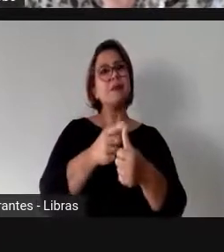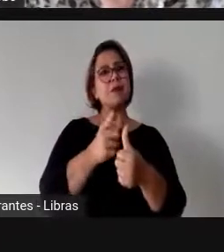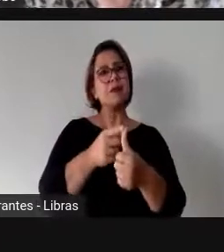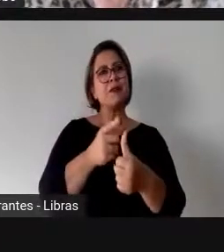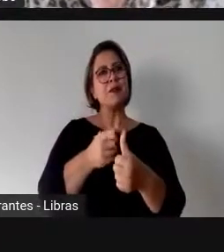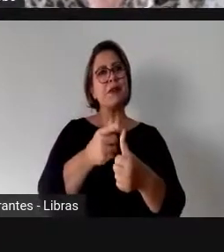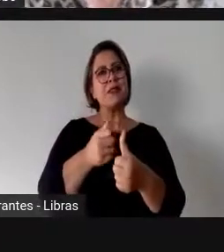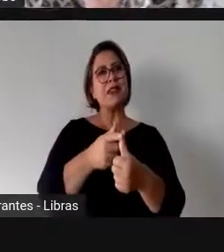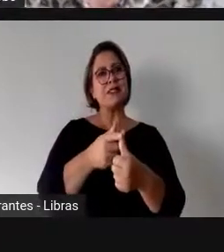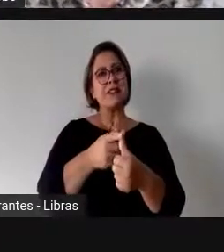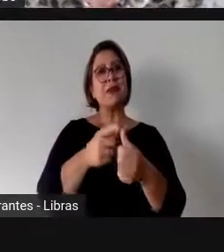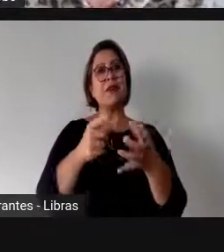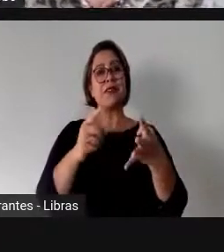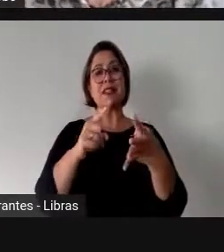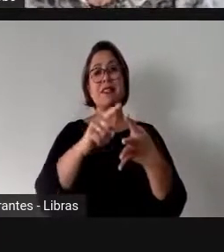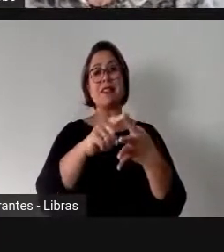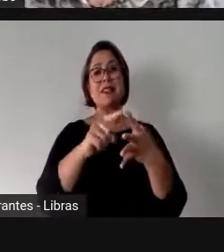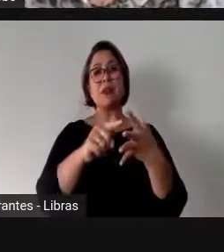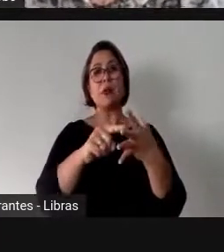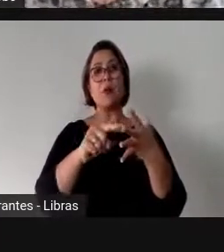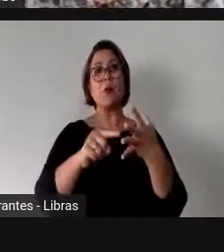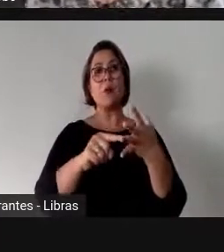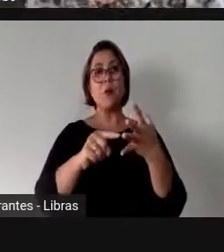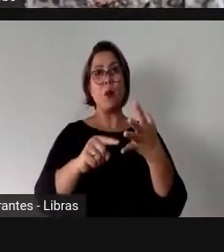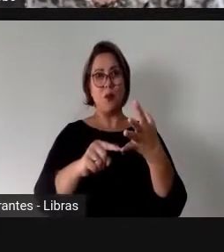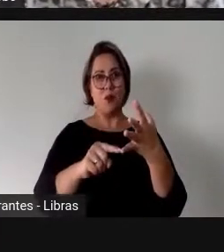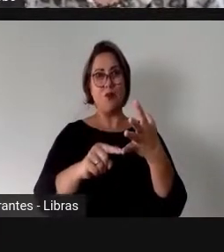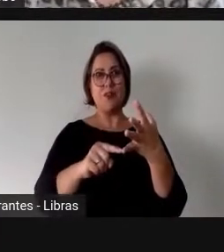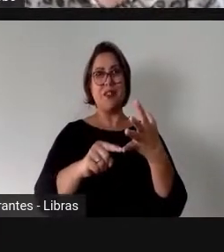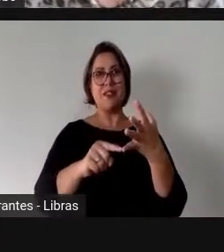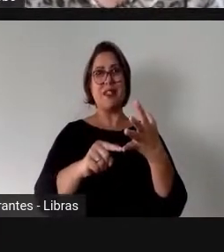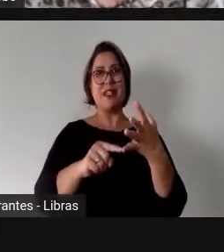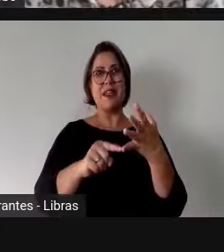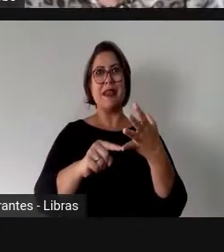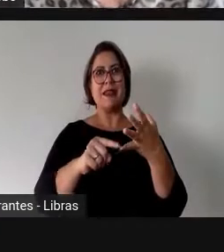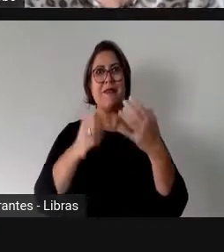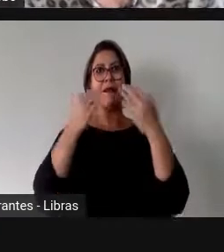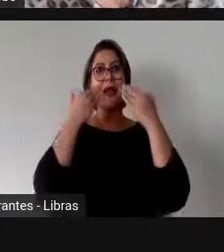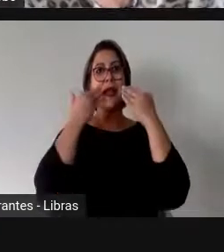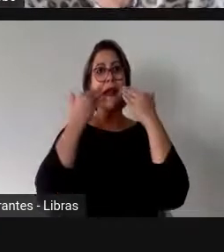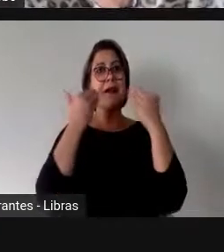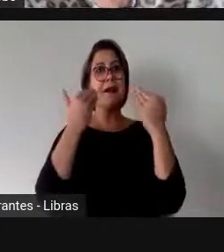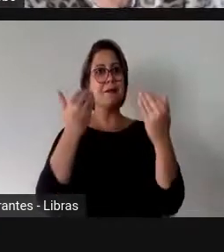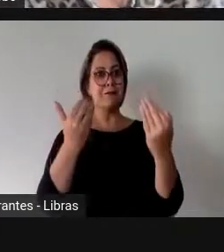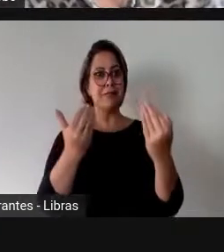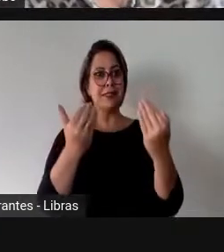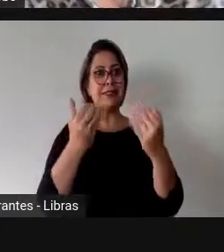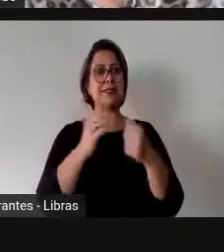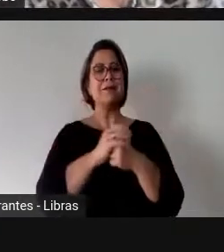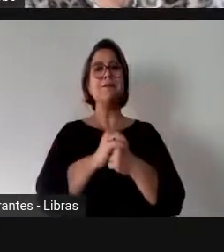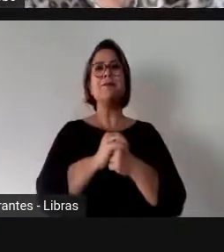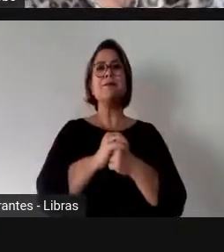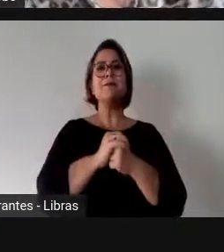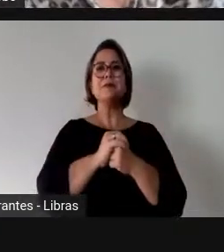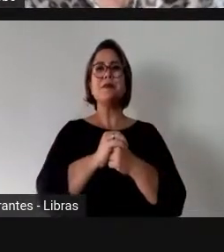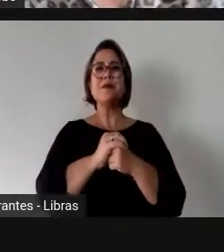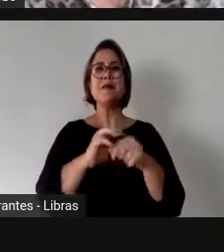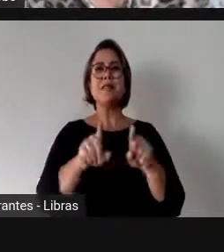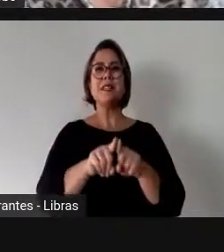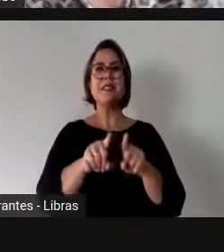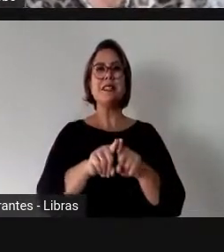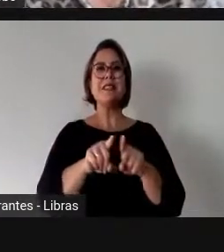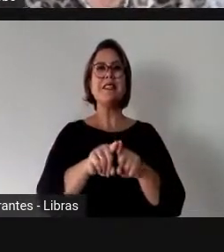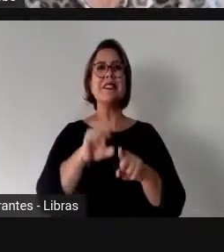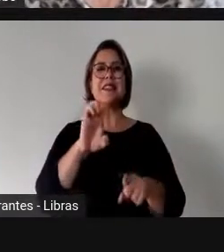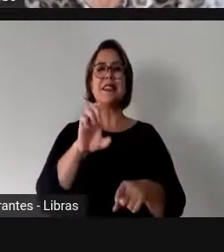então, quatro blocos de exposição. começaremos pela doutora Edilene, em